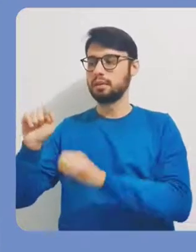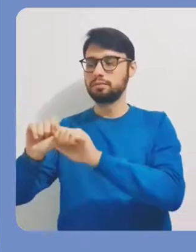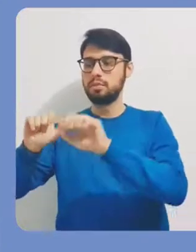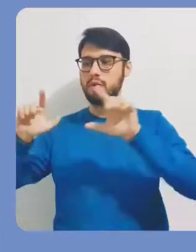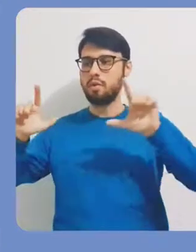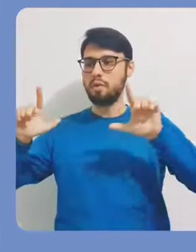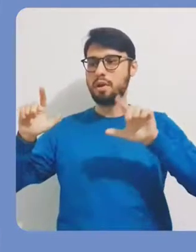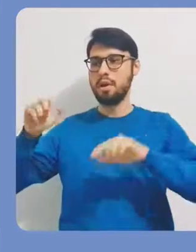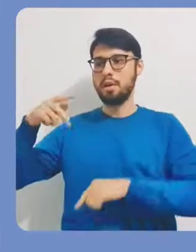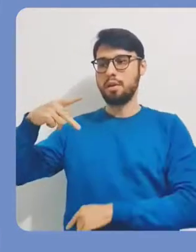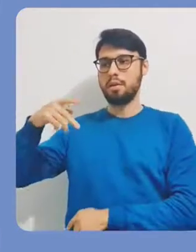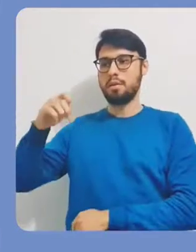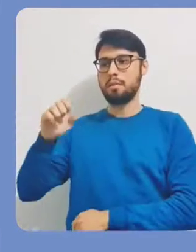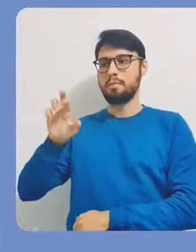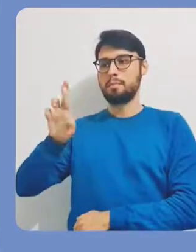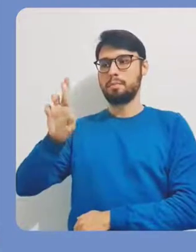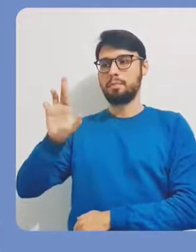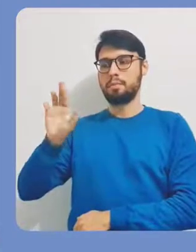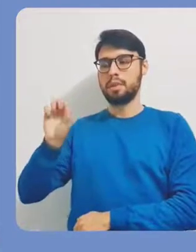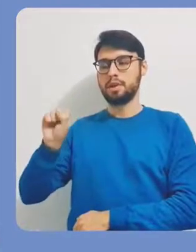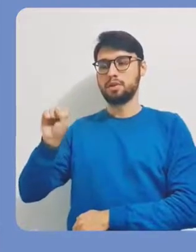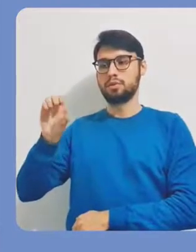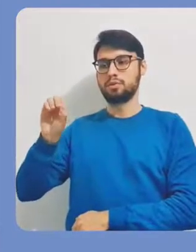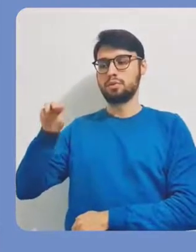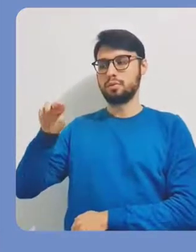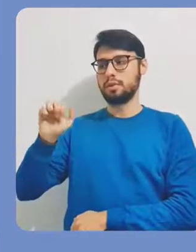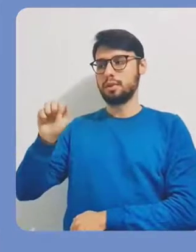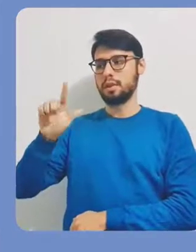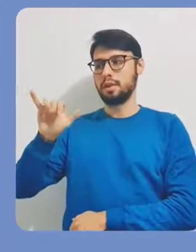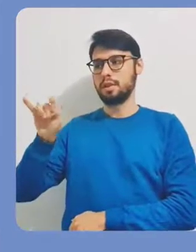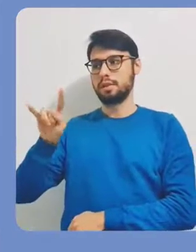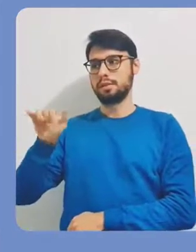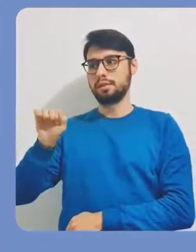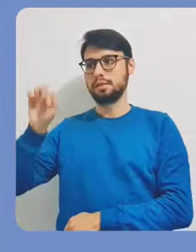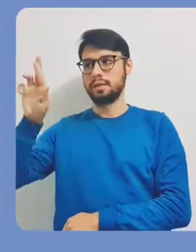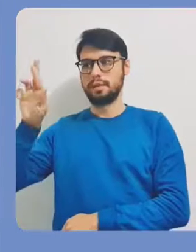e aí a gente vai clicar na opção personalizar.